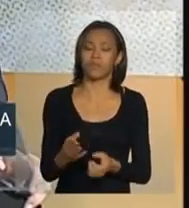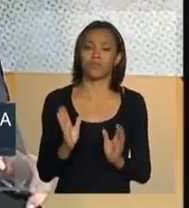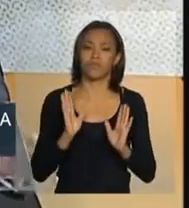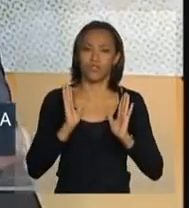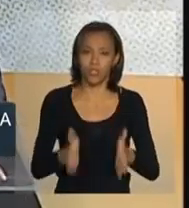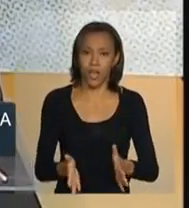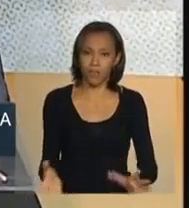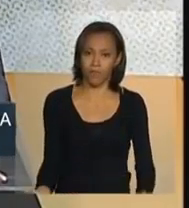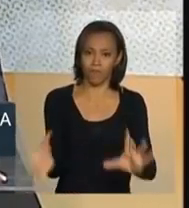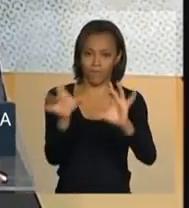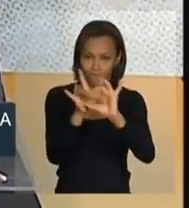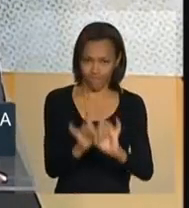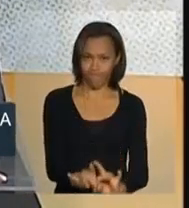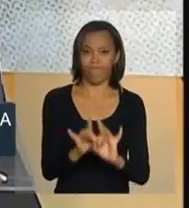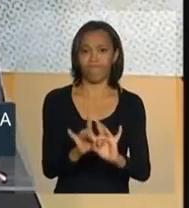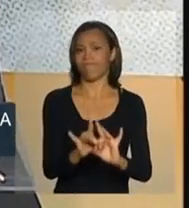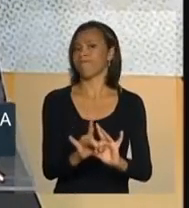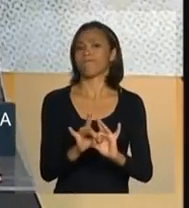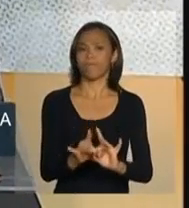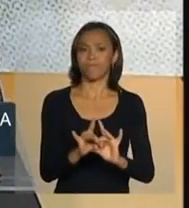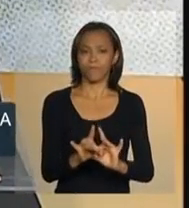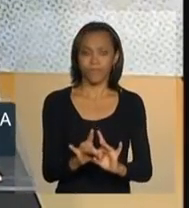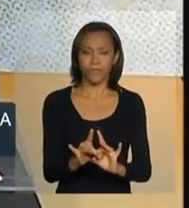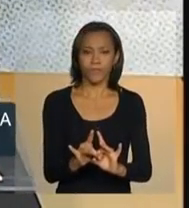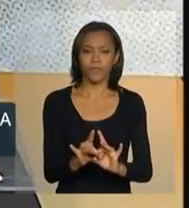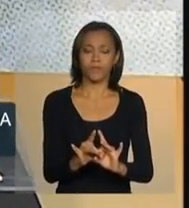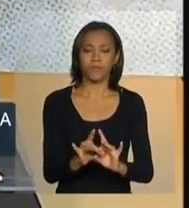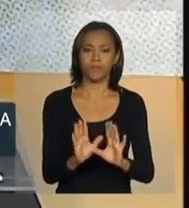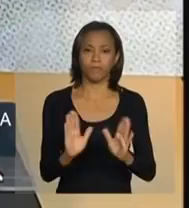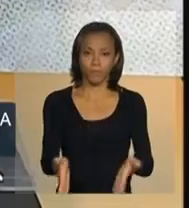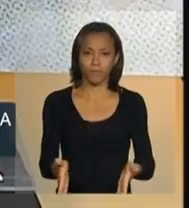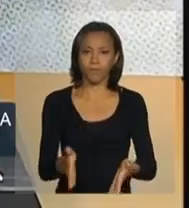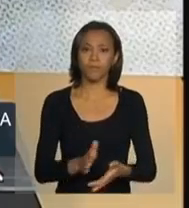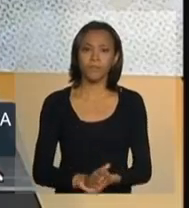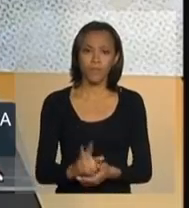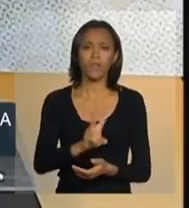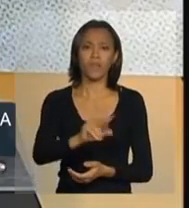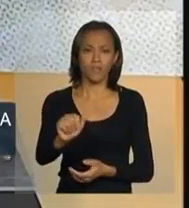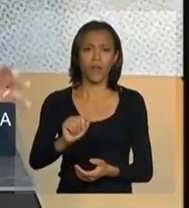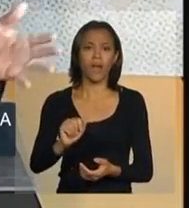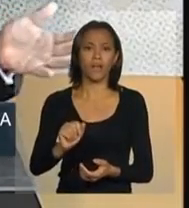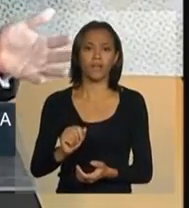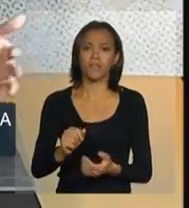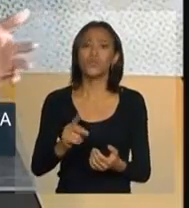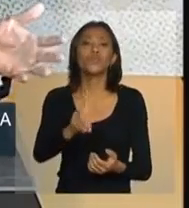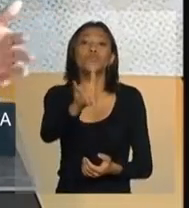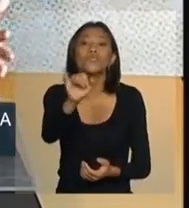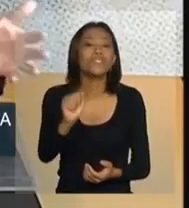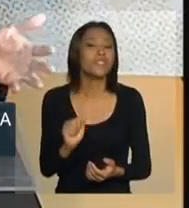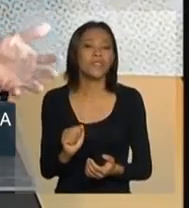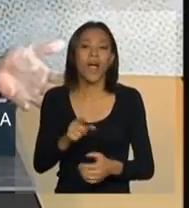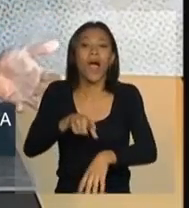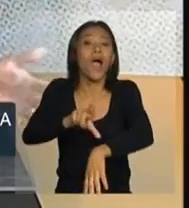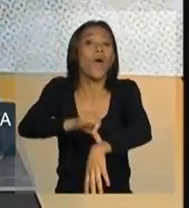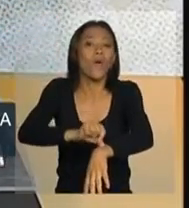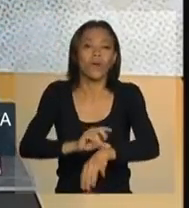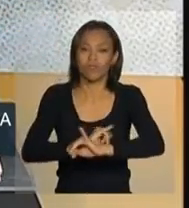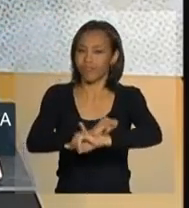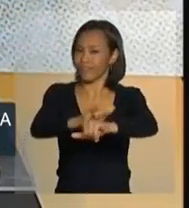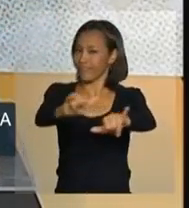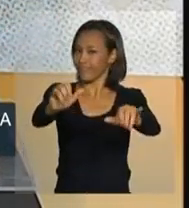envolvidos numa blitz que haverá de ser feita. Nós não vamos dizer o dia, nem a hora, nem